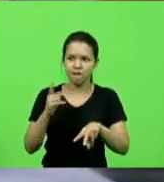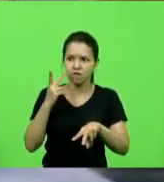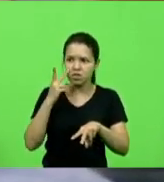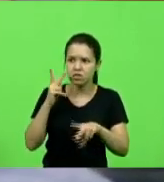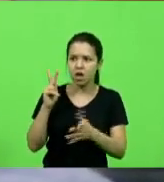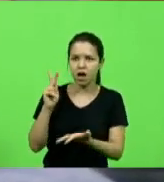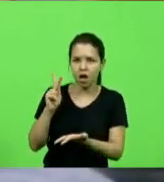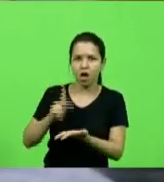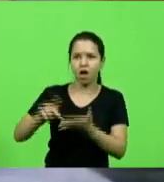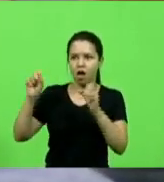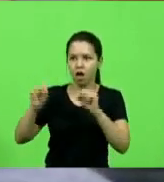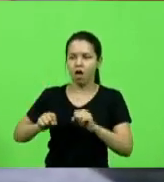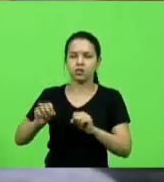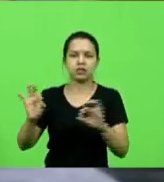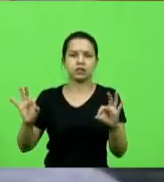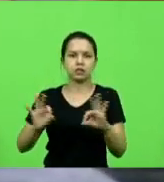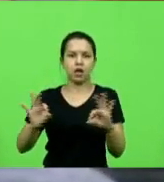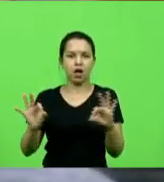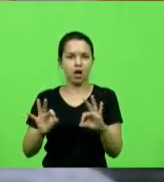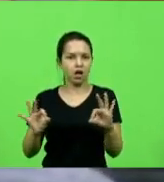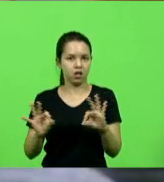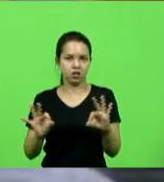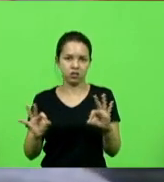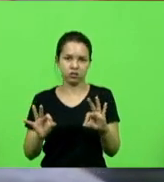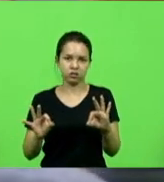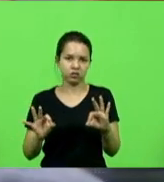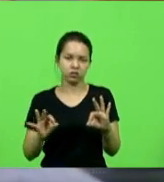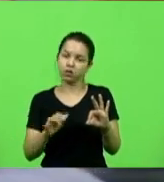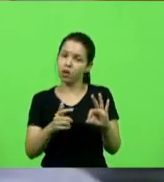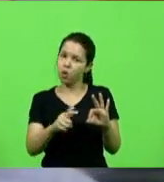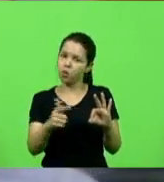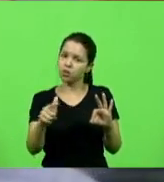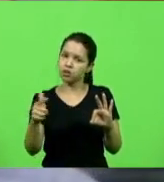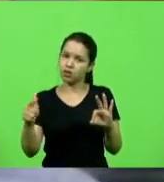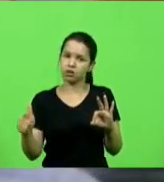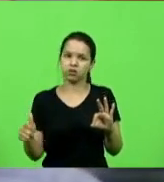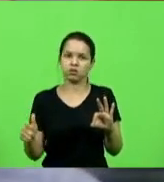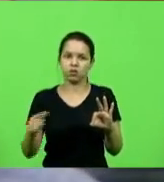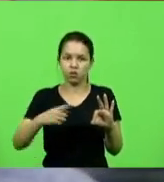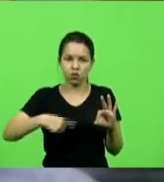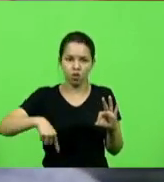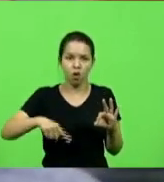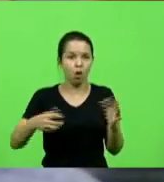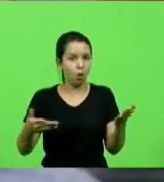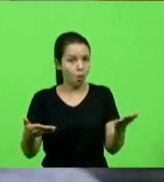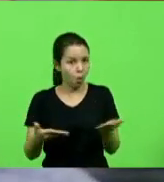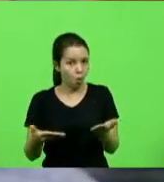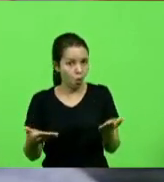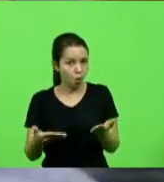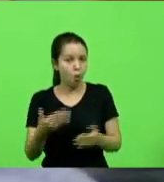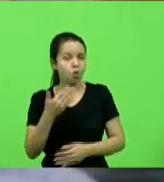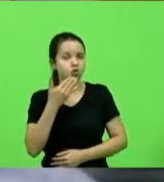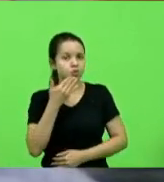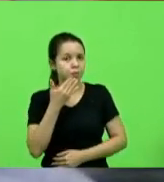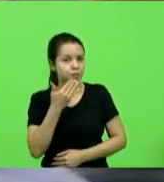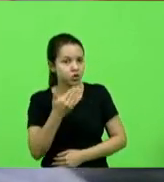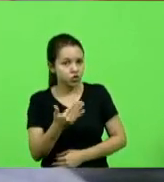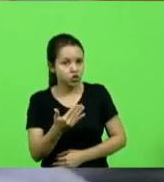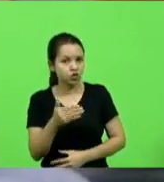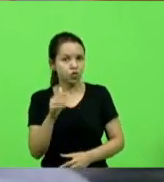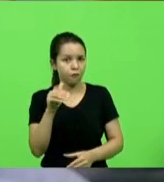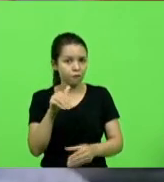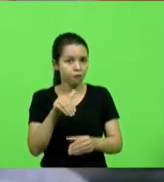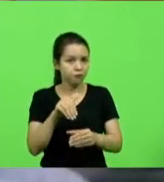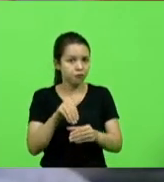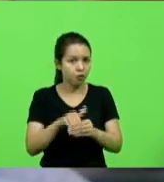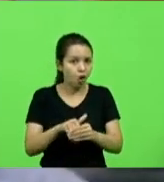aconteceu. Então, o que nós estamos pedindo aqui hoje é o voto da